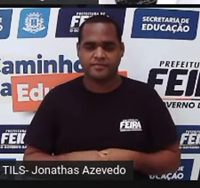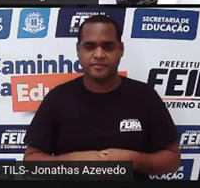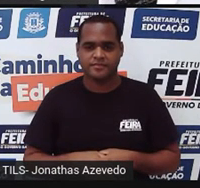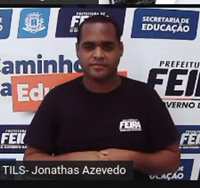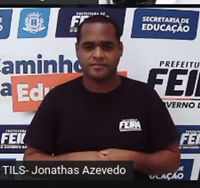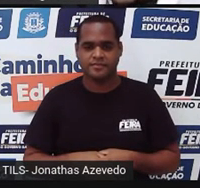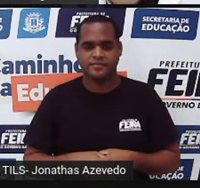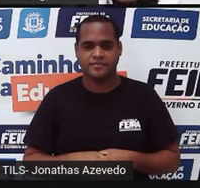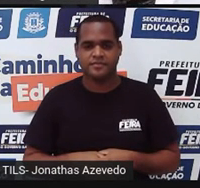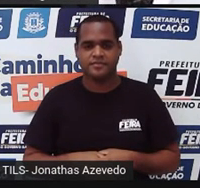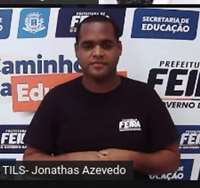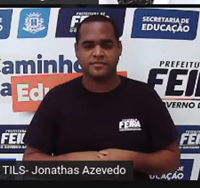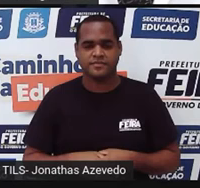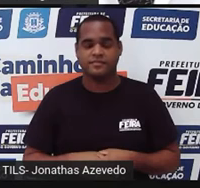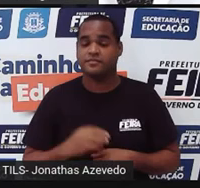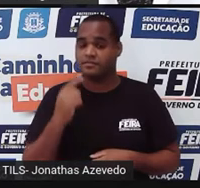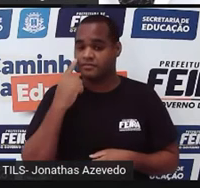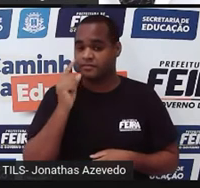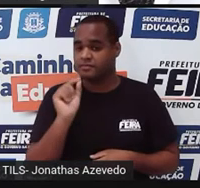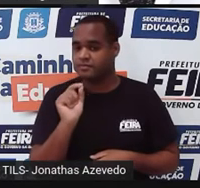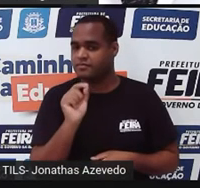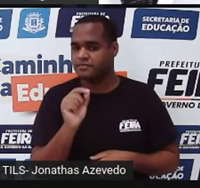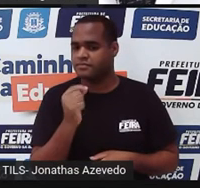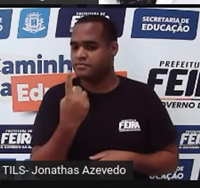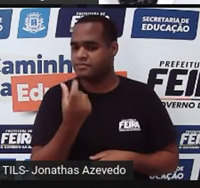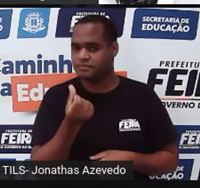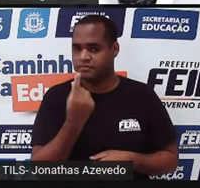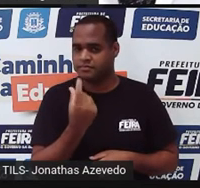4 vezes 4, isso dá 16.